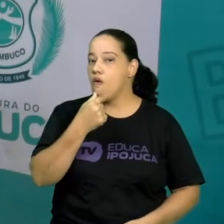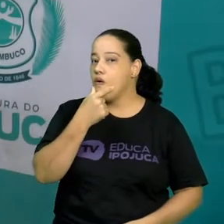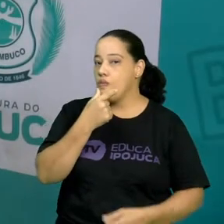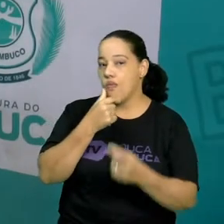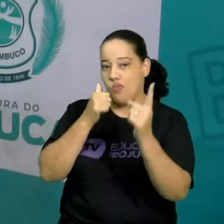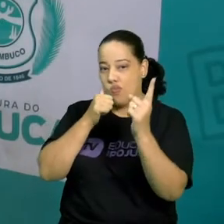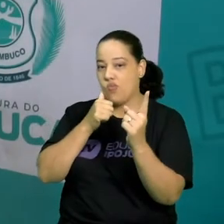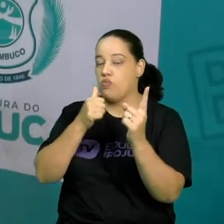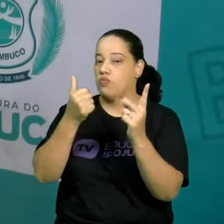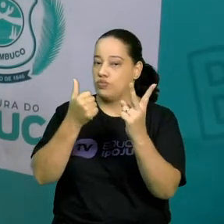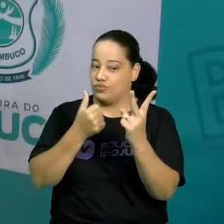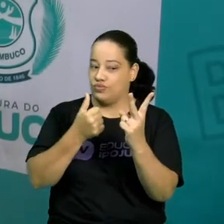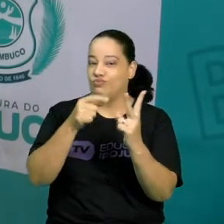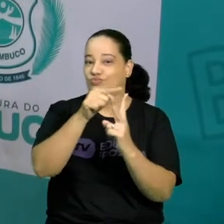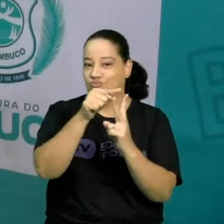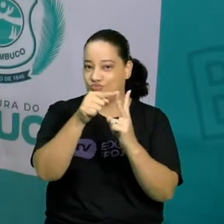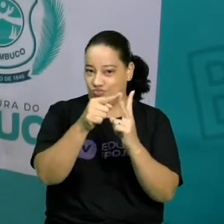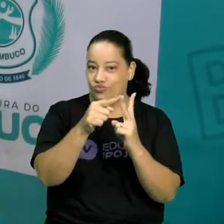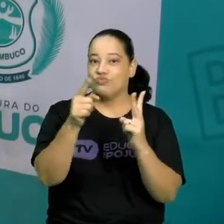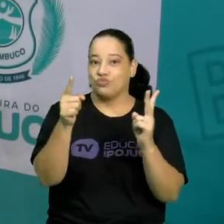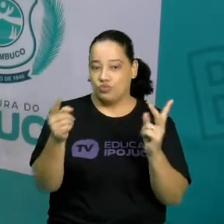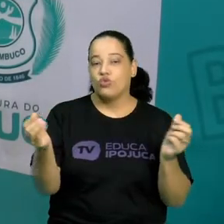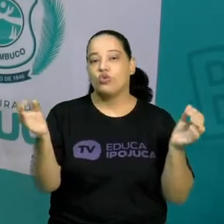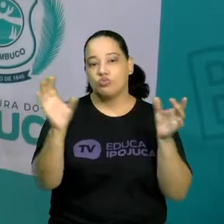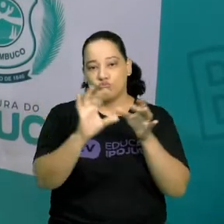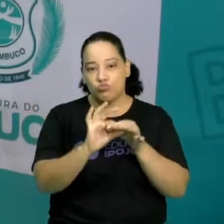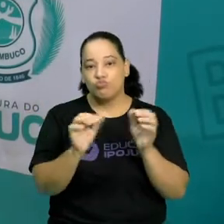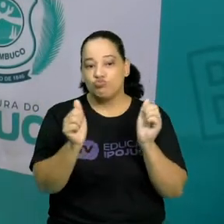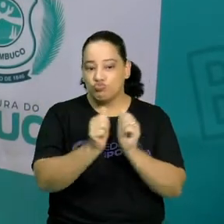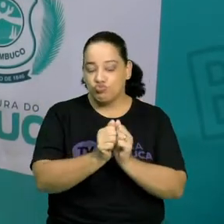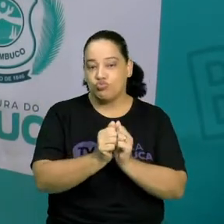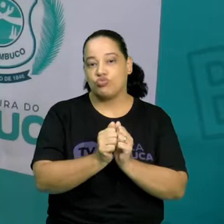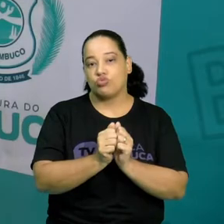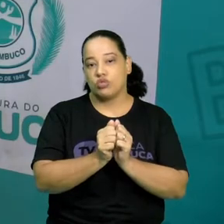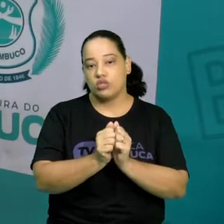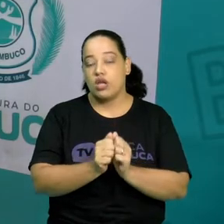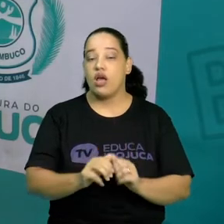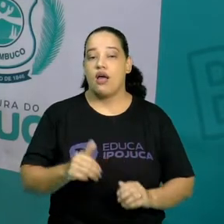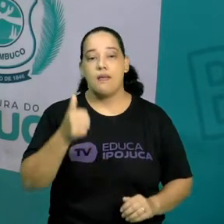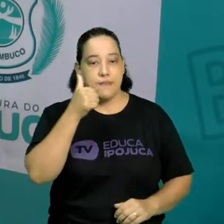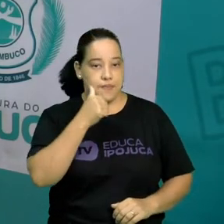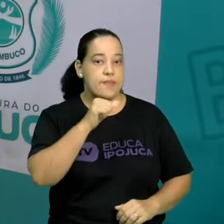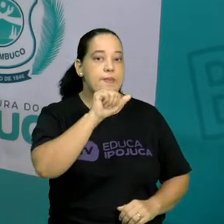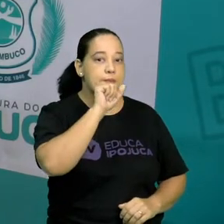O bebê, ele fica dentro da barriga da mãe